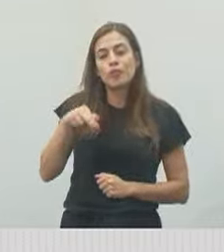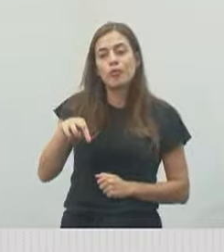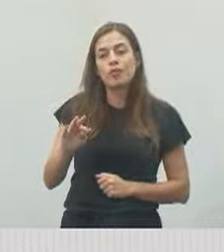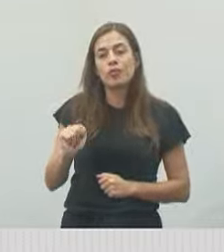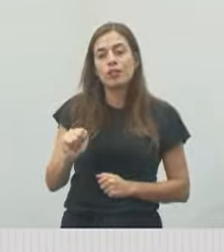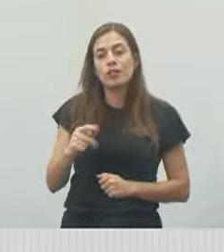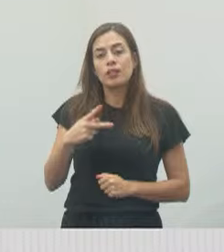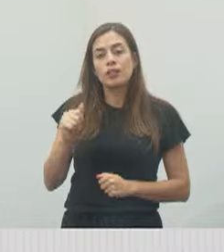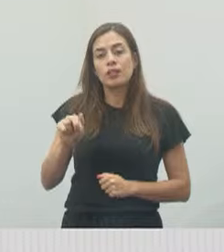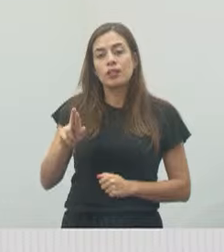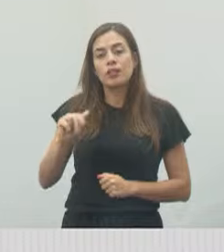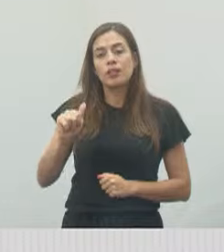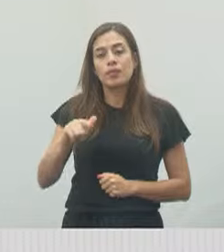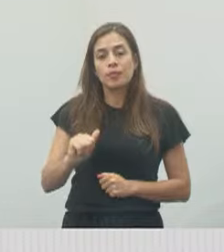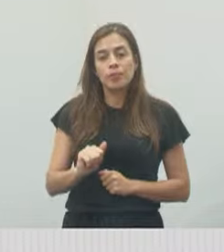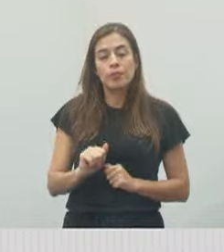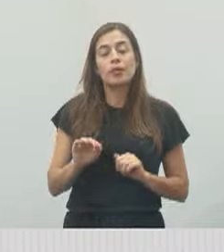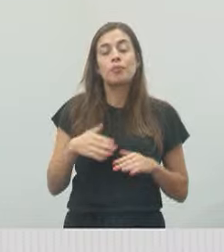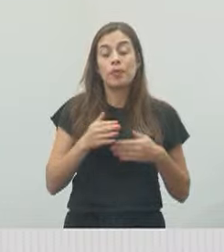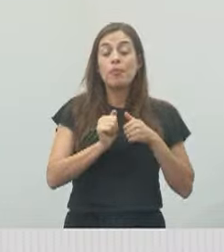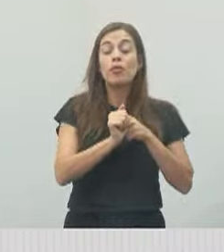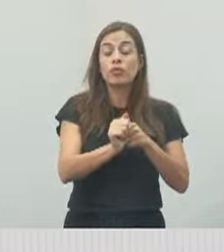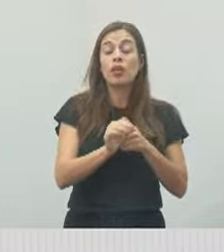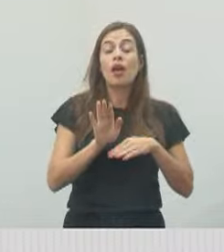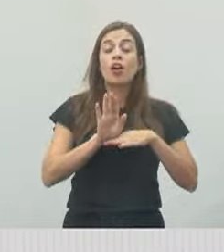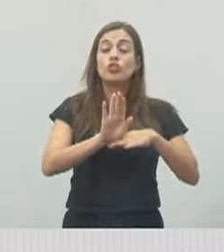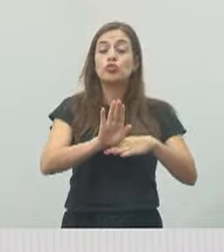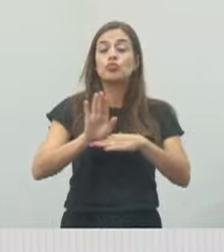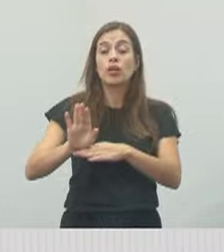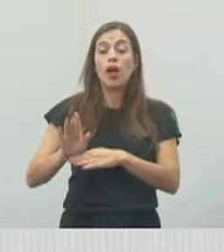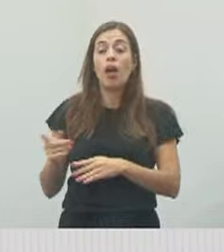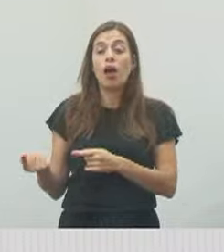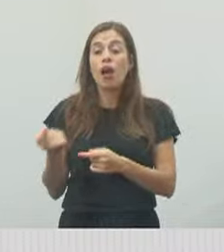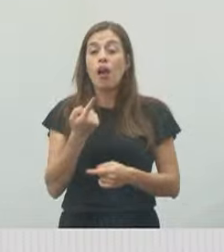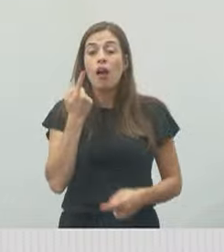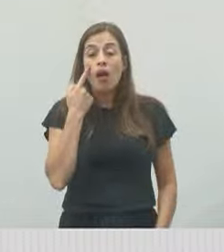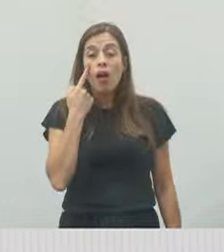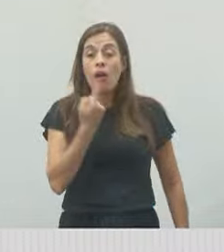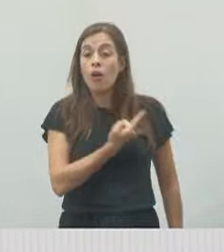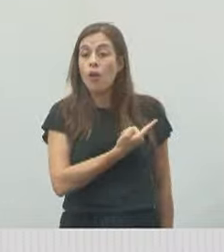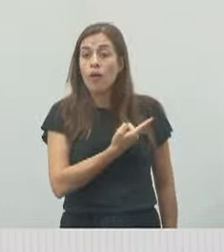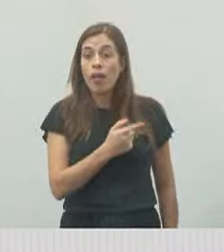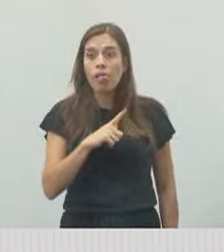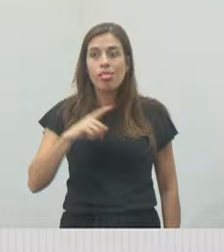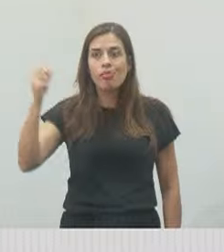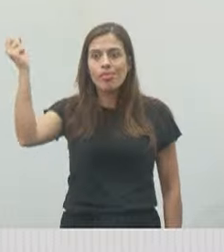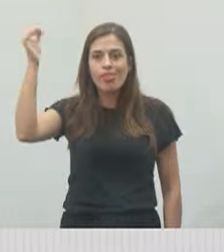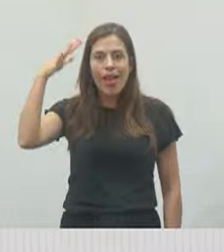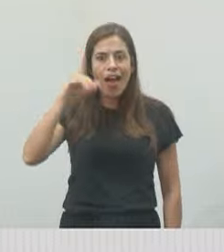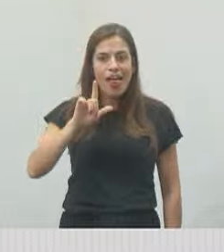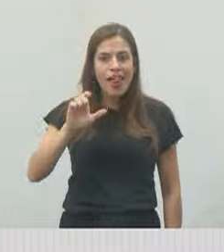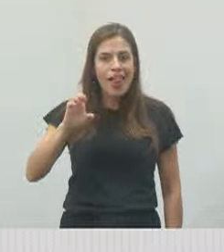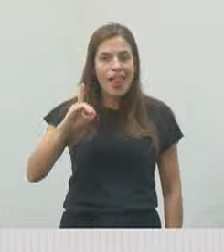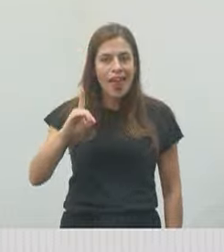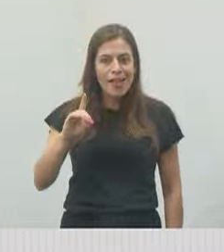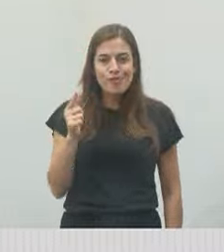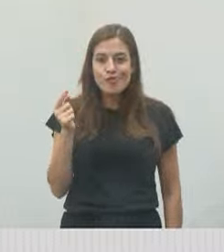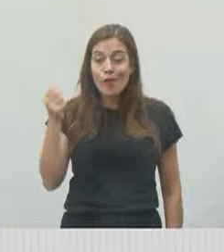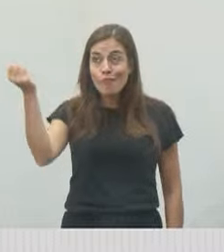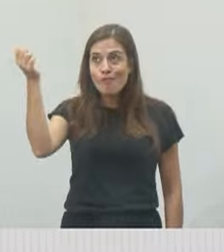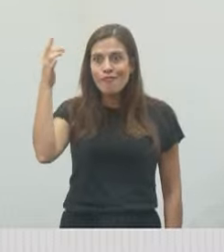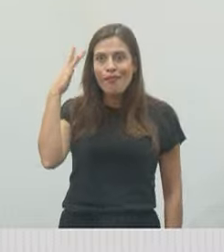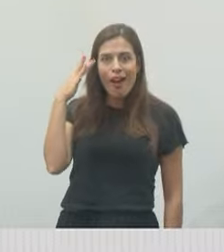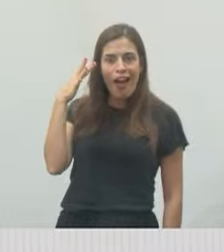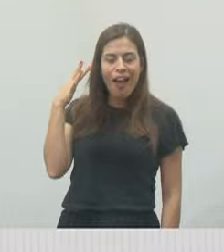para poder auxiliá-los. Olha a diferença que é ter uma lâmpada de LED, né? Olha aí, a lua